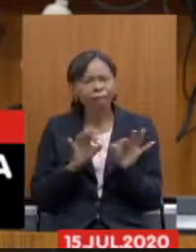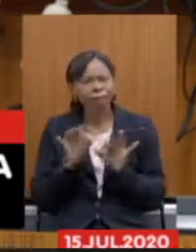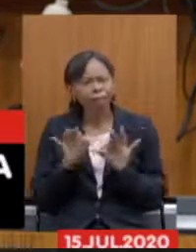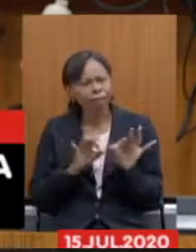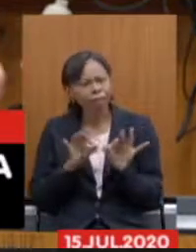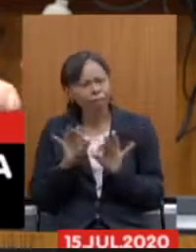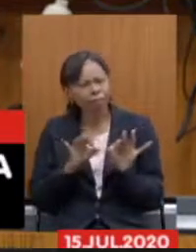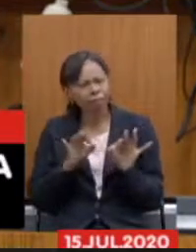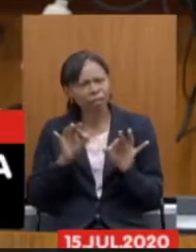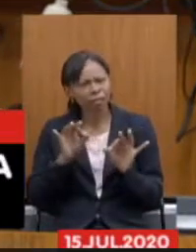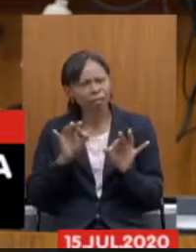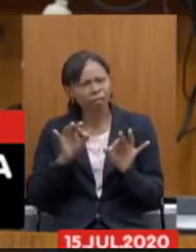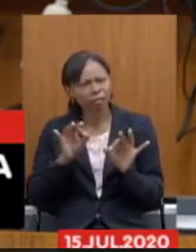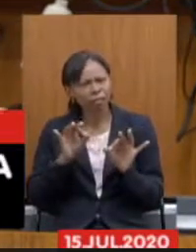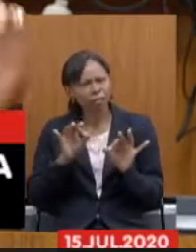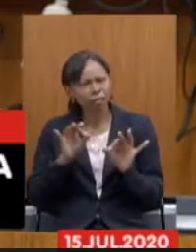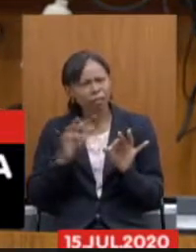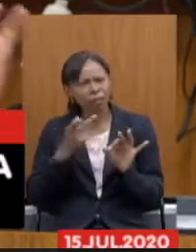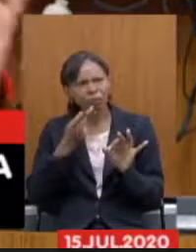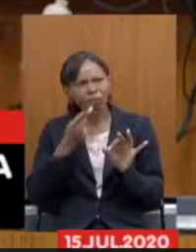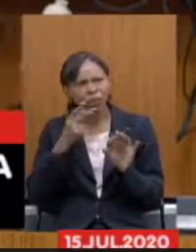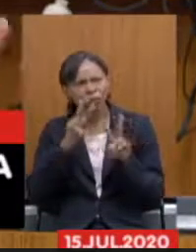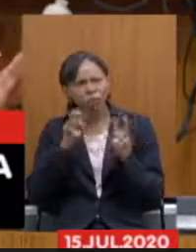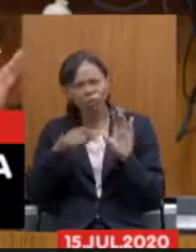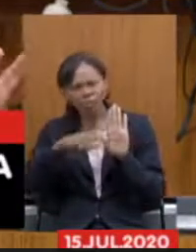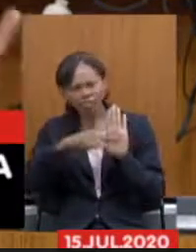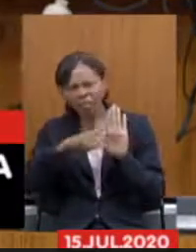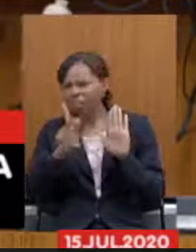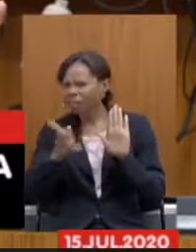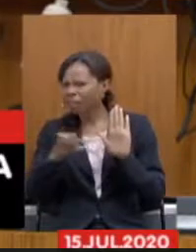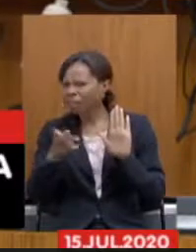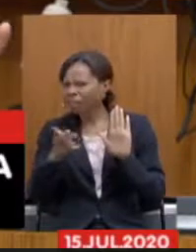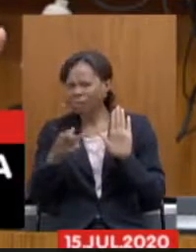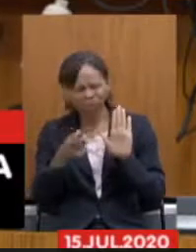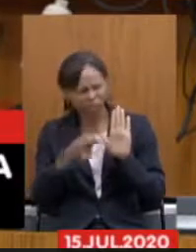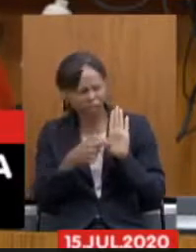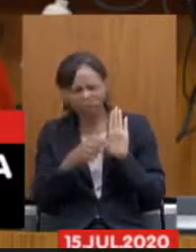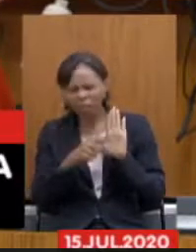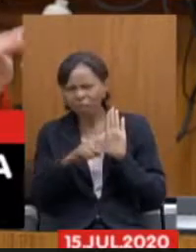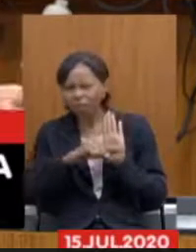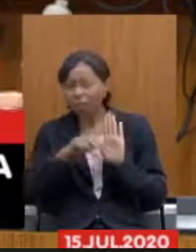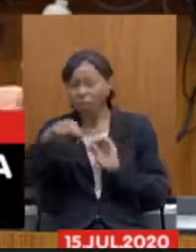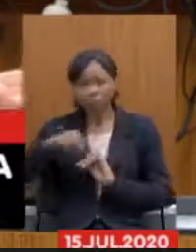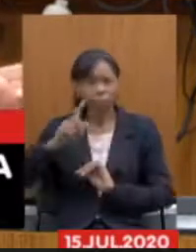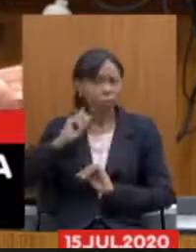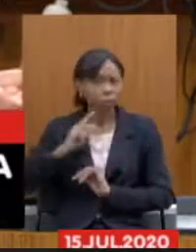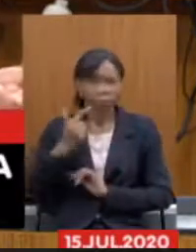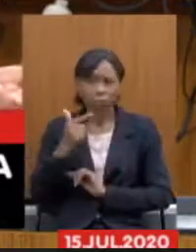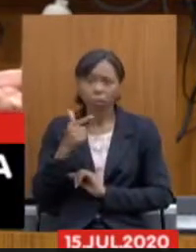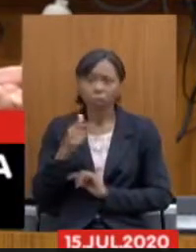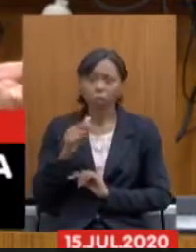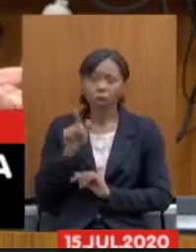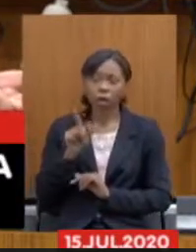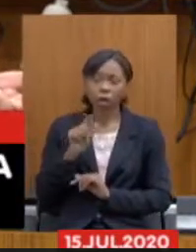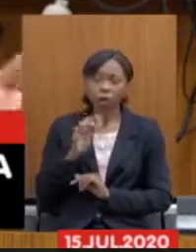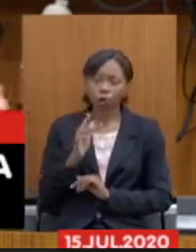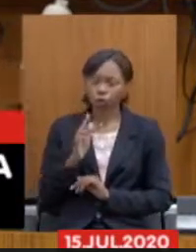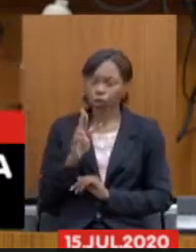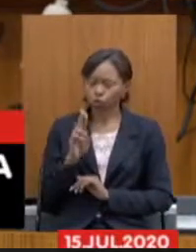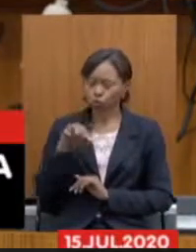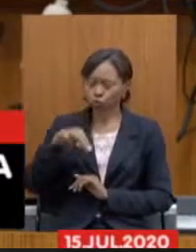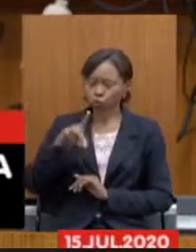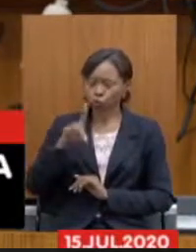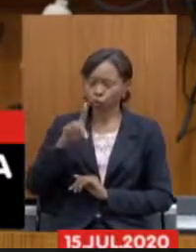narrativa de déficit nós não temos em Minas Gerais porque o FUNPENG foi extinto